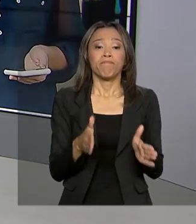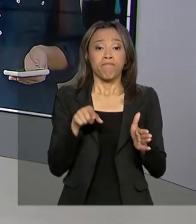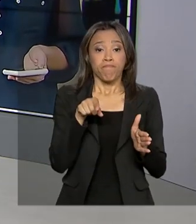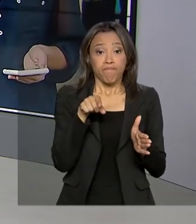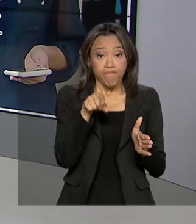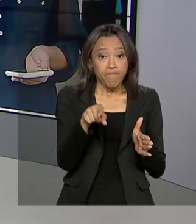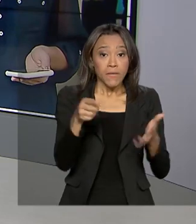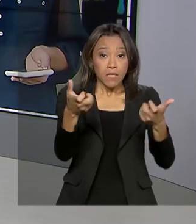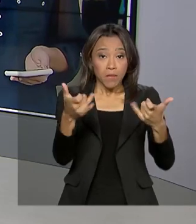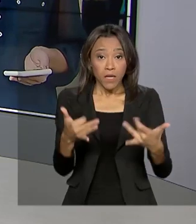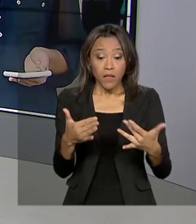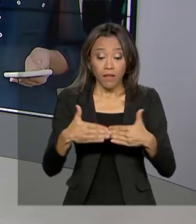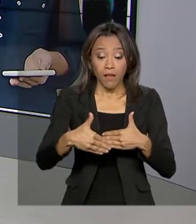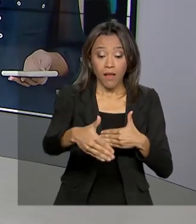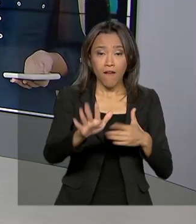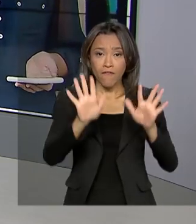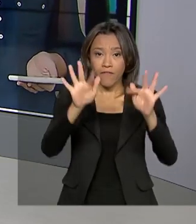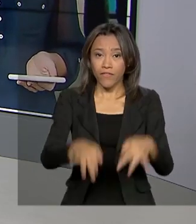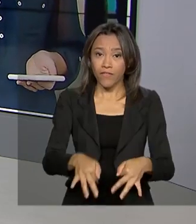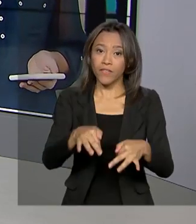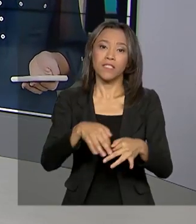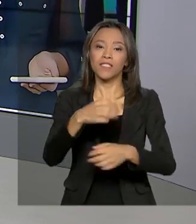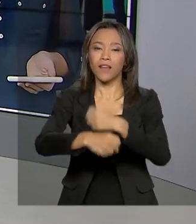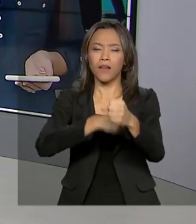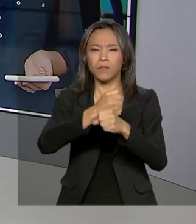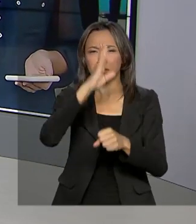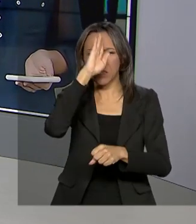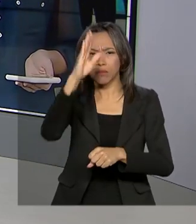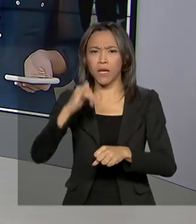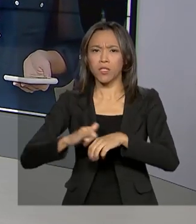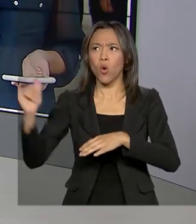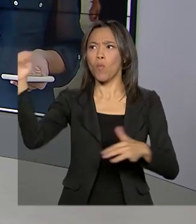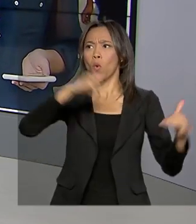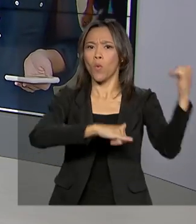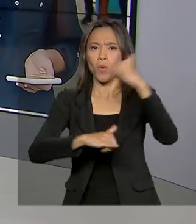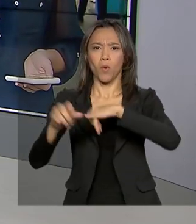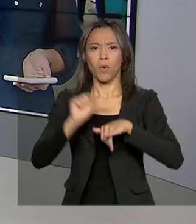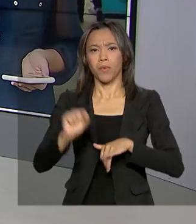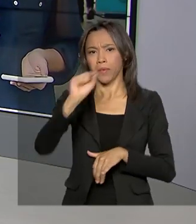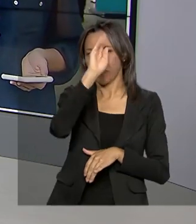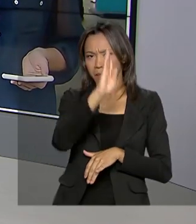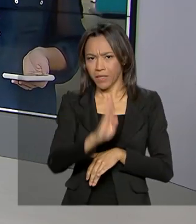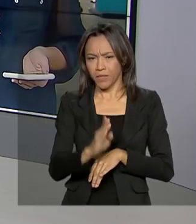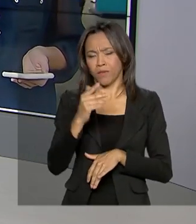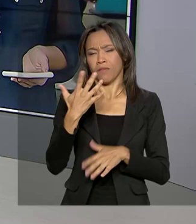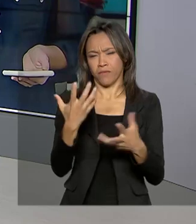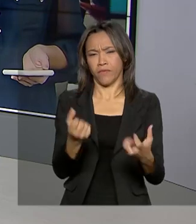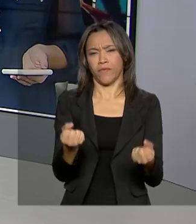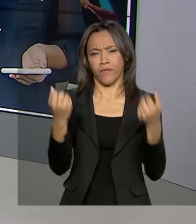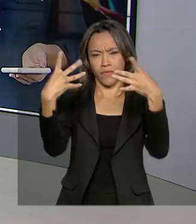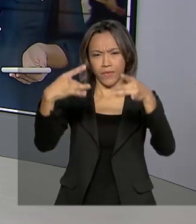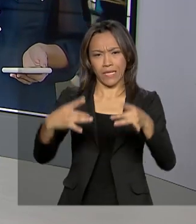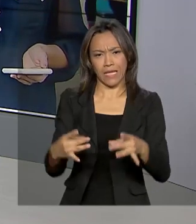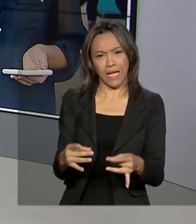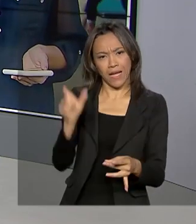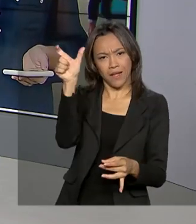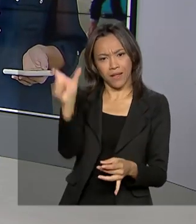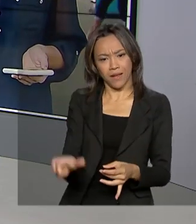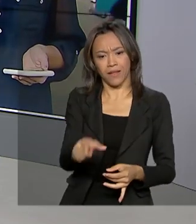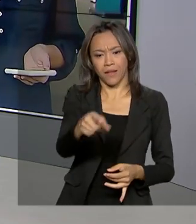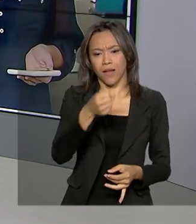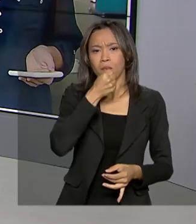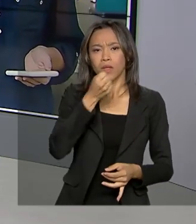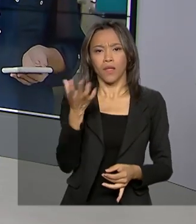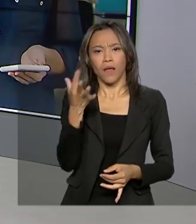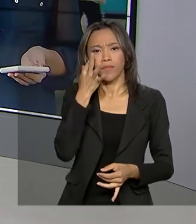Operação fim de ano nos principais aeroportos do país. Vamos saber os detalhes com a repórter Daniele Popov, que